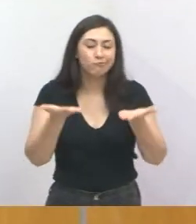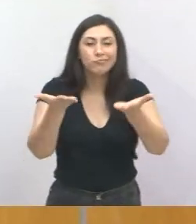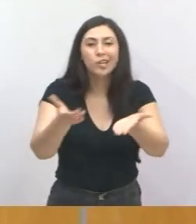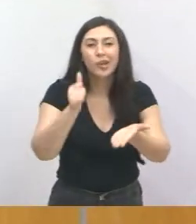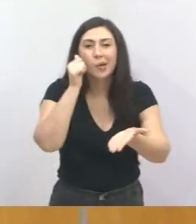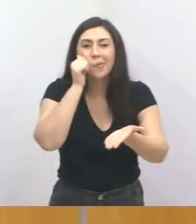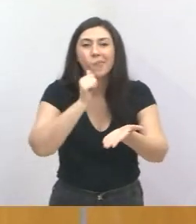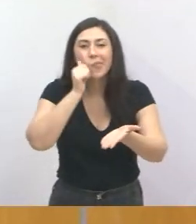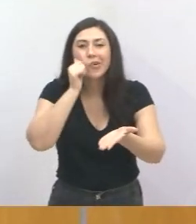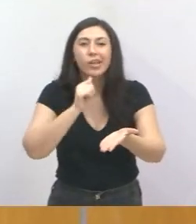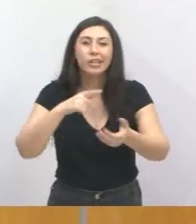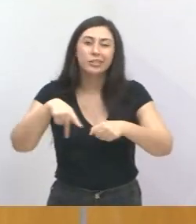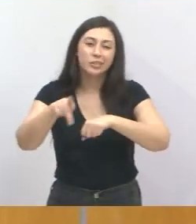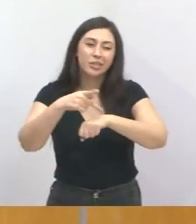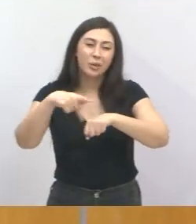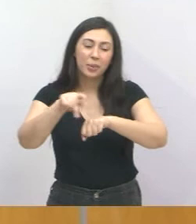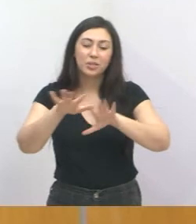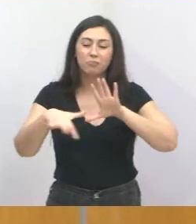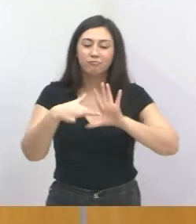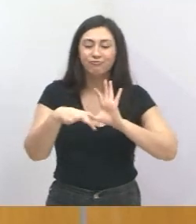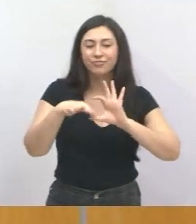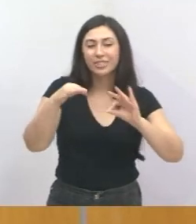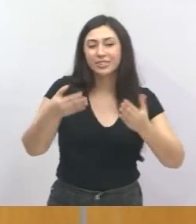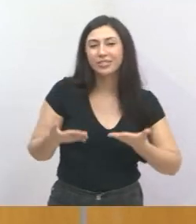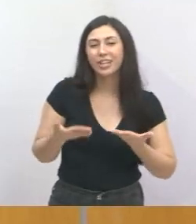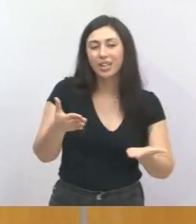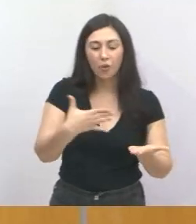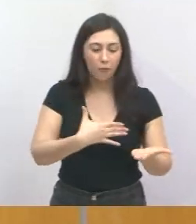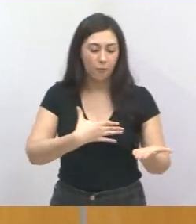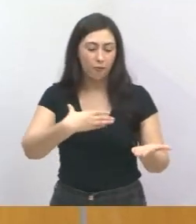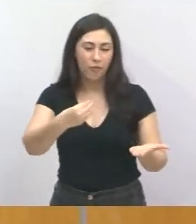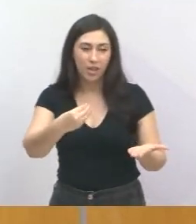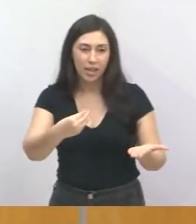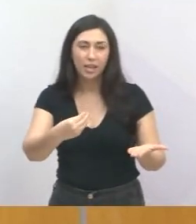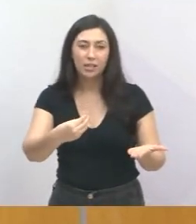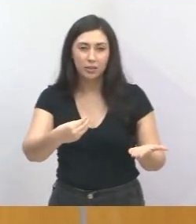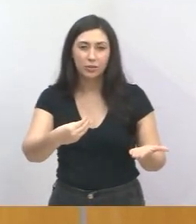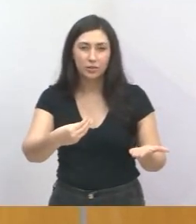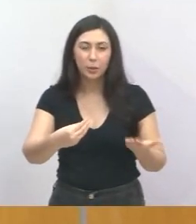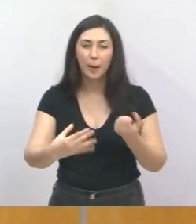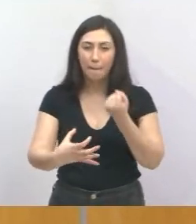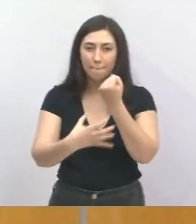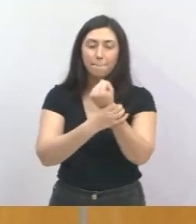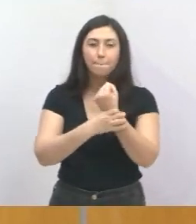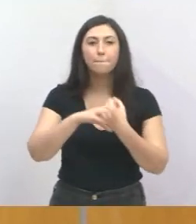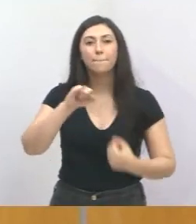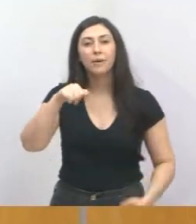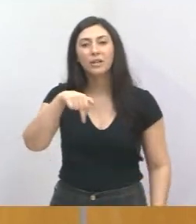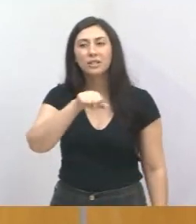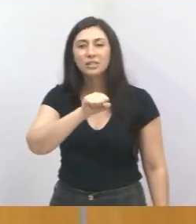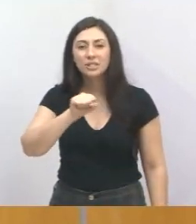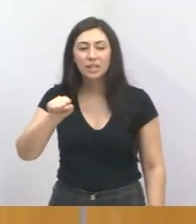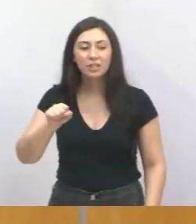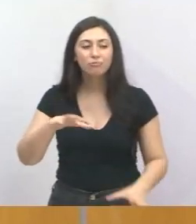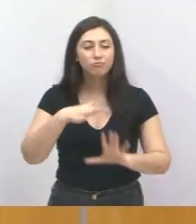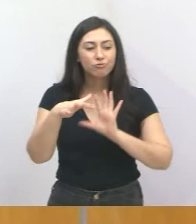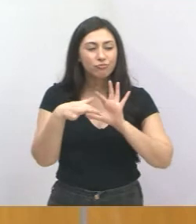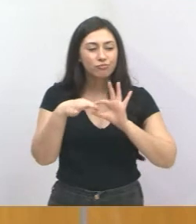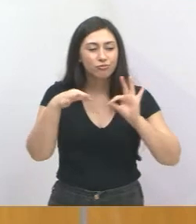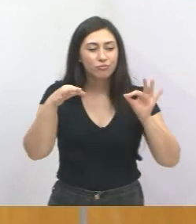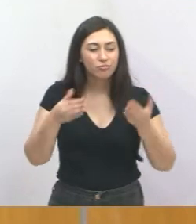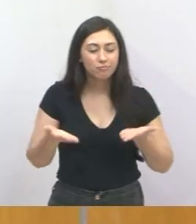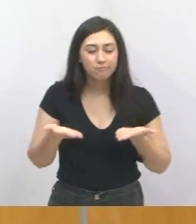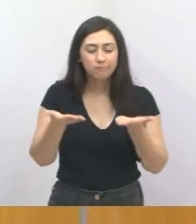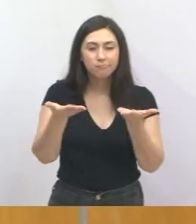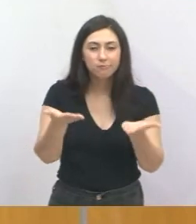mulheres desse país, é o presente que ele deu aos filhos dos segurados do INSS, é o presente que ele deu